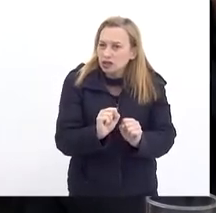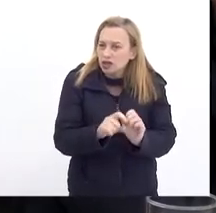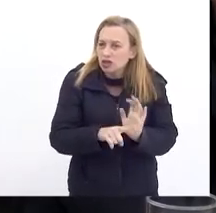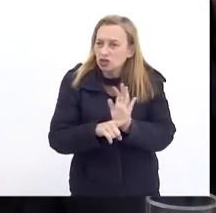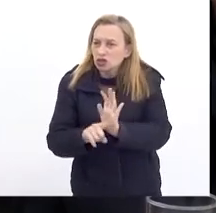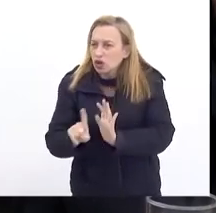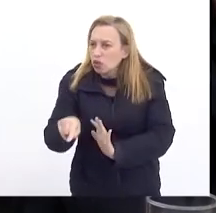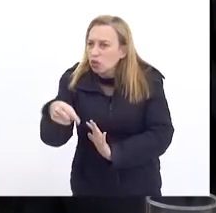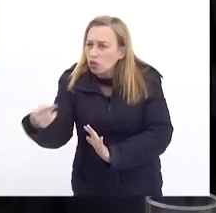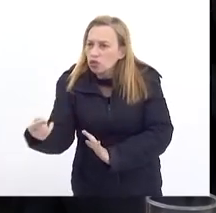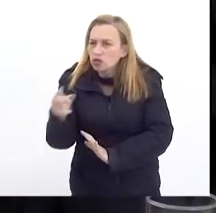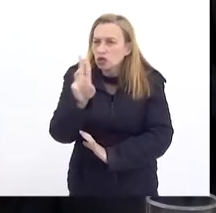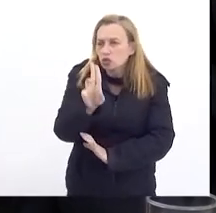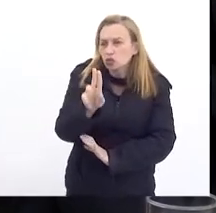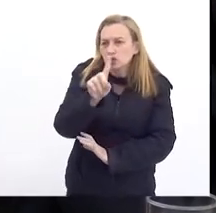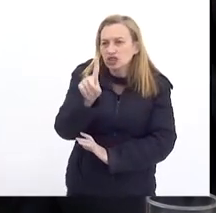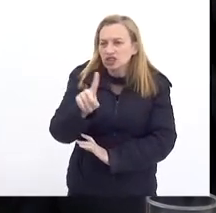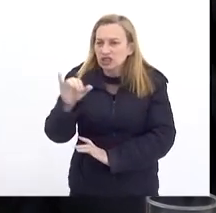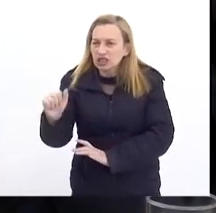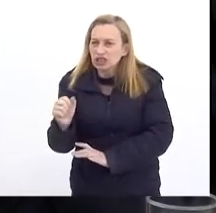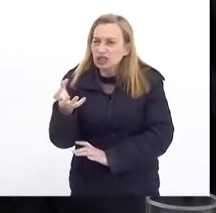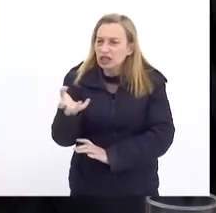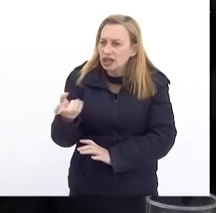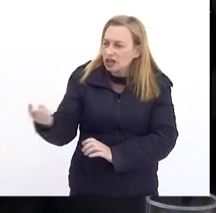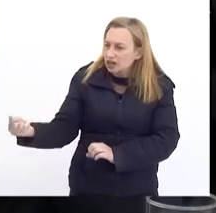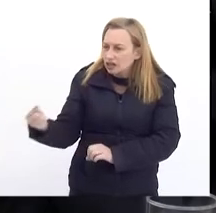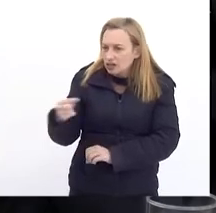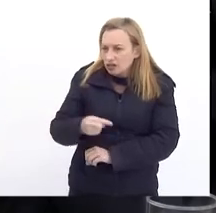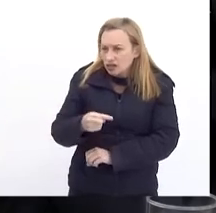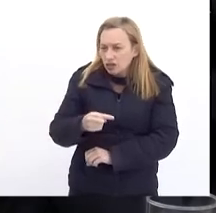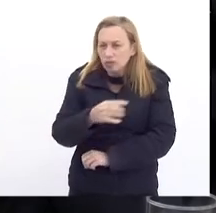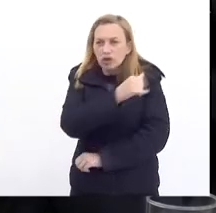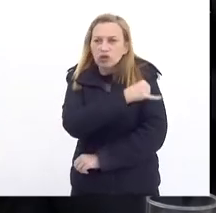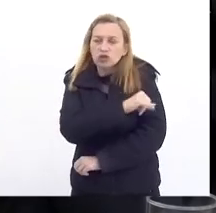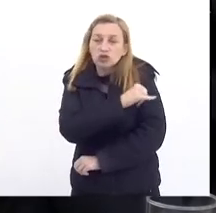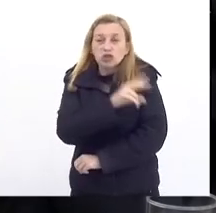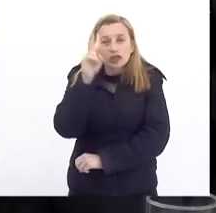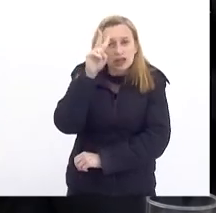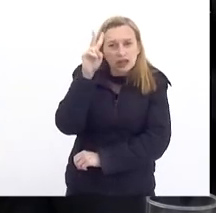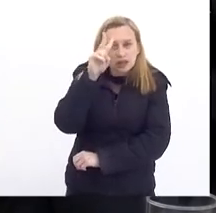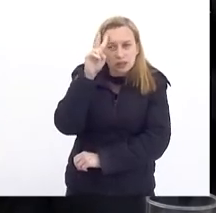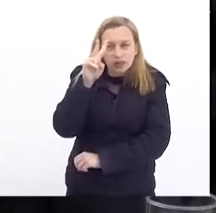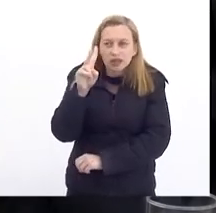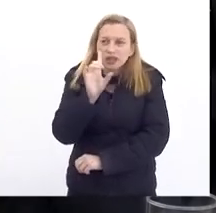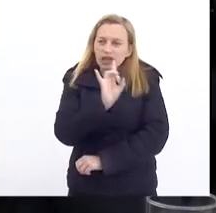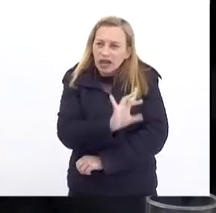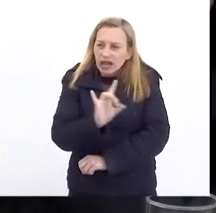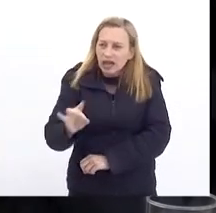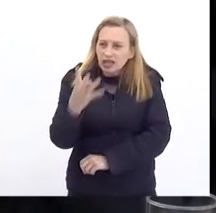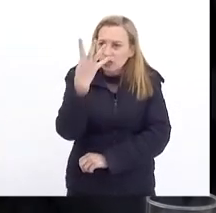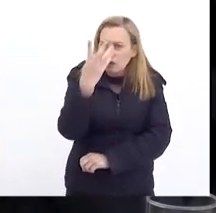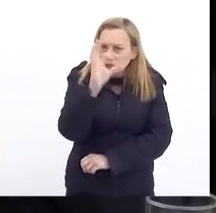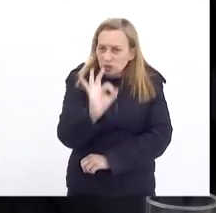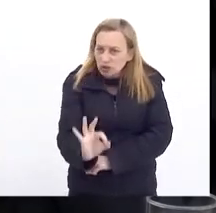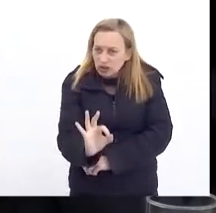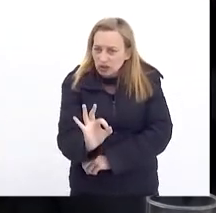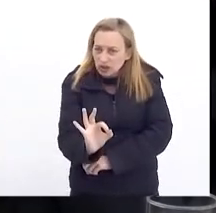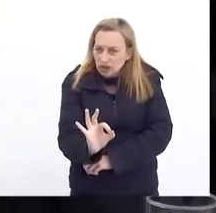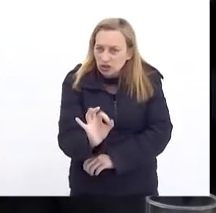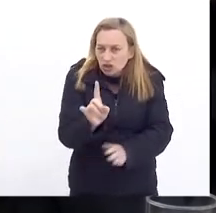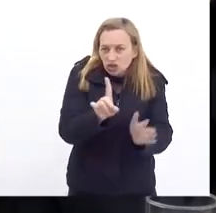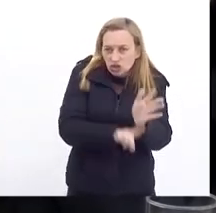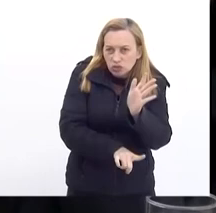Usinas Que porventura Queiram Vir para o Rio de Janeiro Lembrando até Que a cada 4% Percentuais Que nós